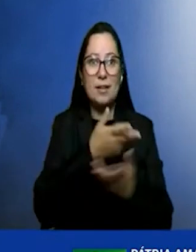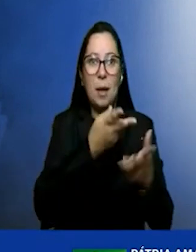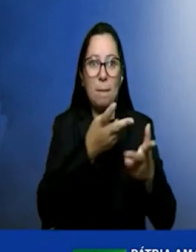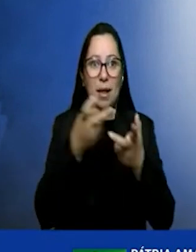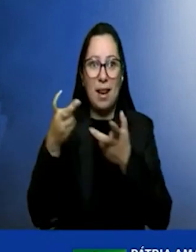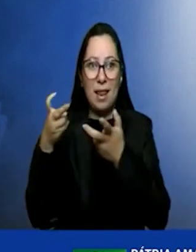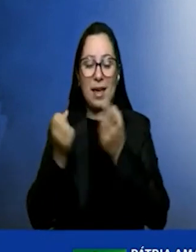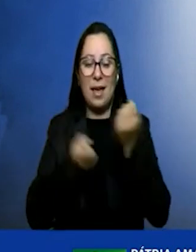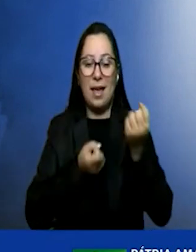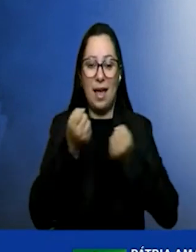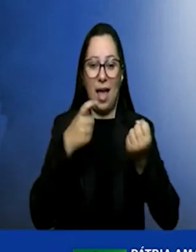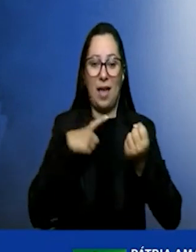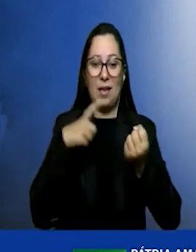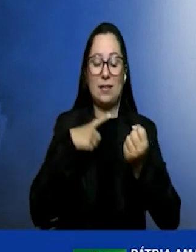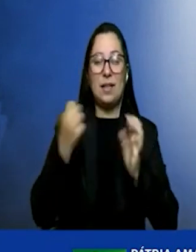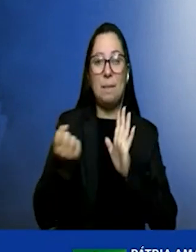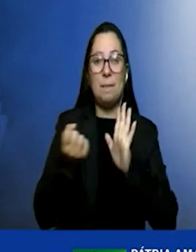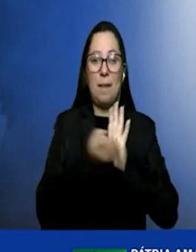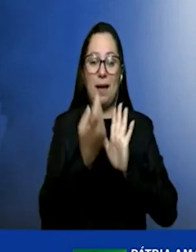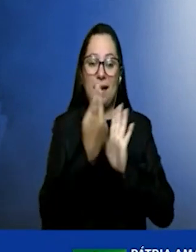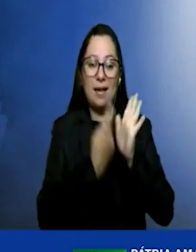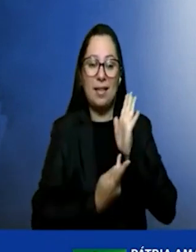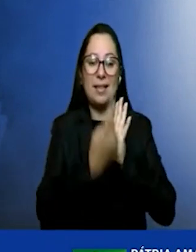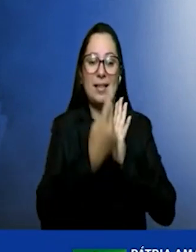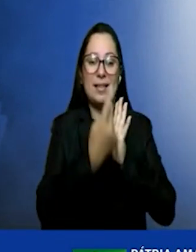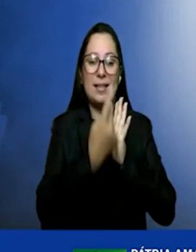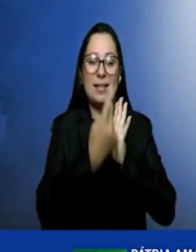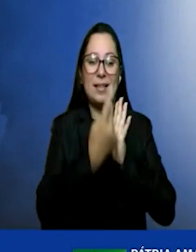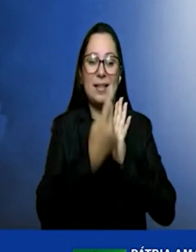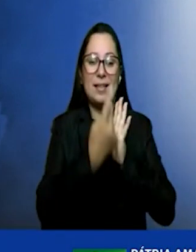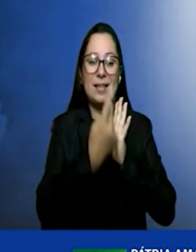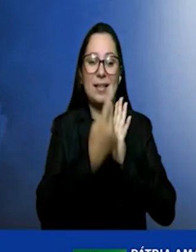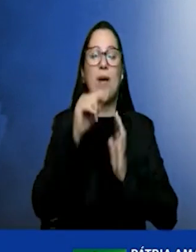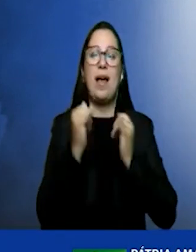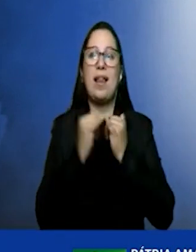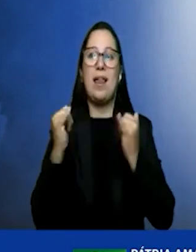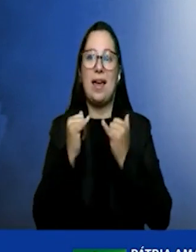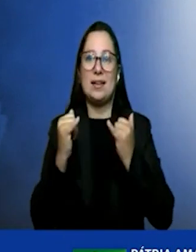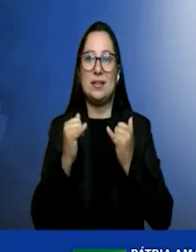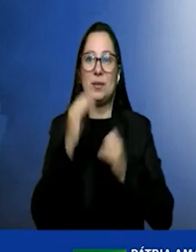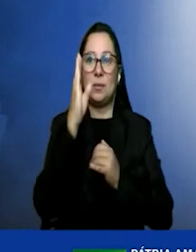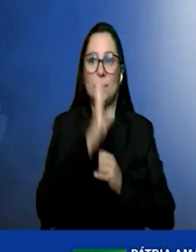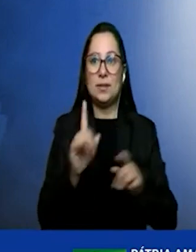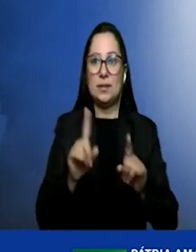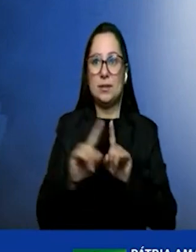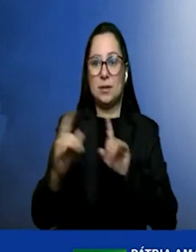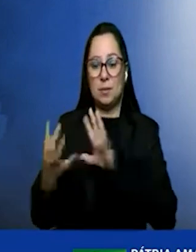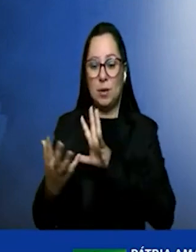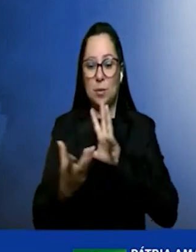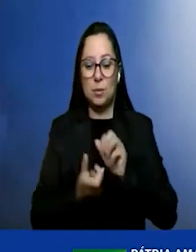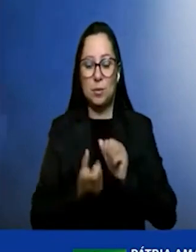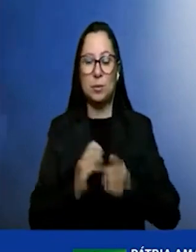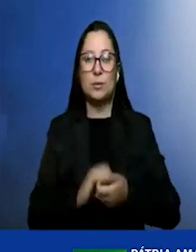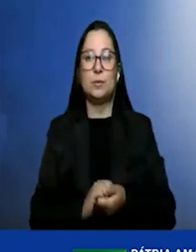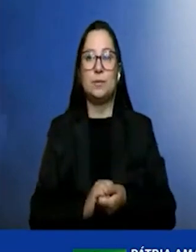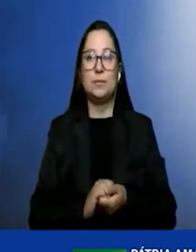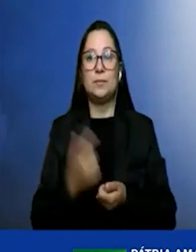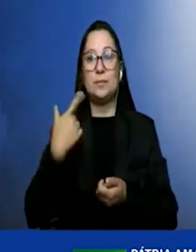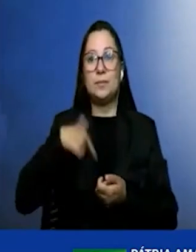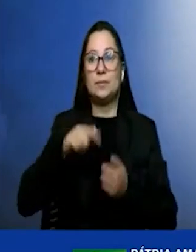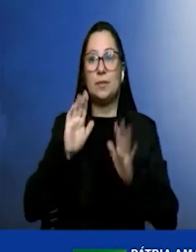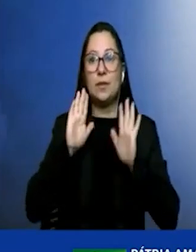eletrificados. Não só no Brasil, mas no mundo. O que a gente tem trabalhado é desde uma agenda do presente,